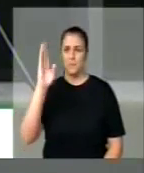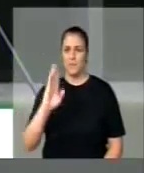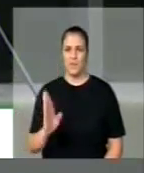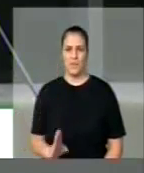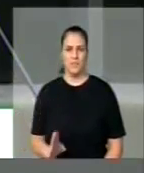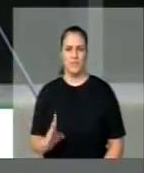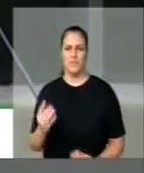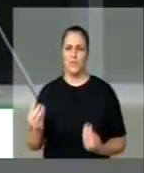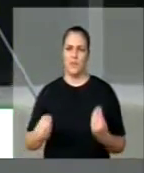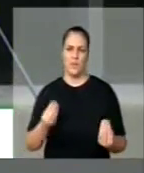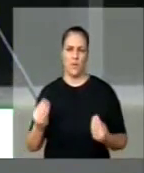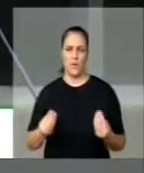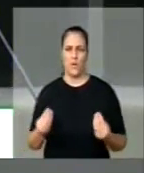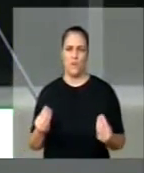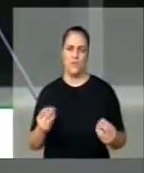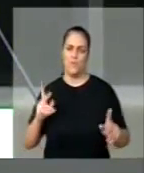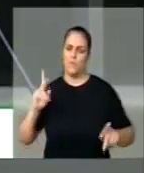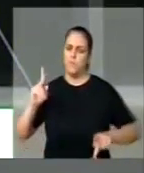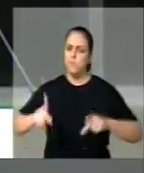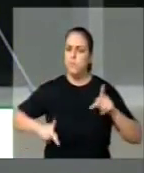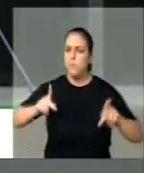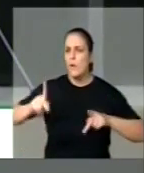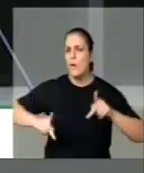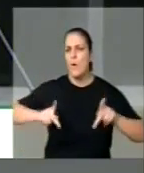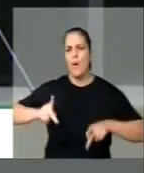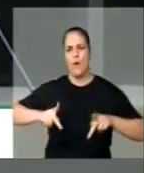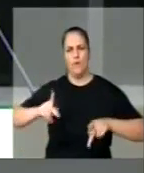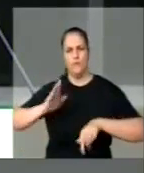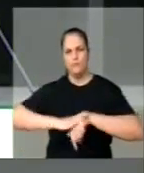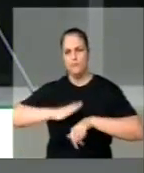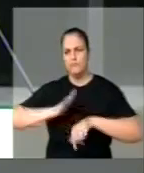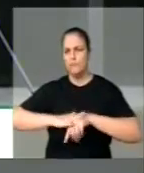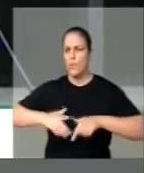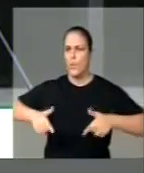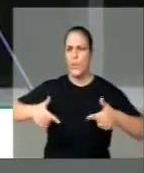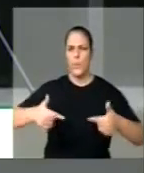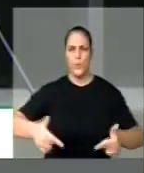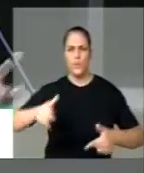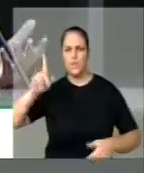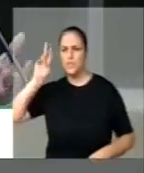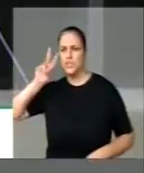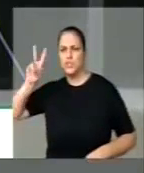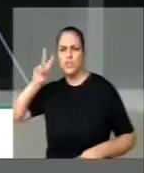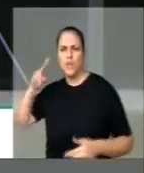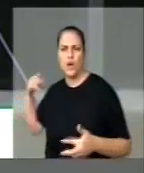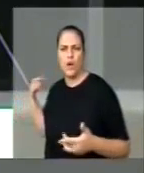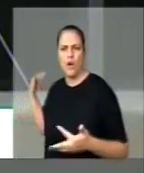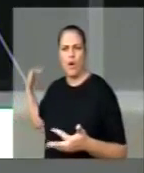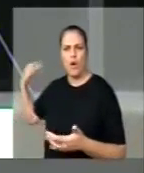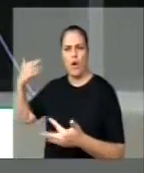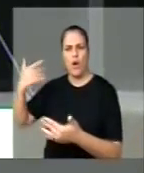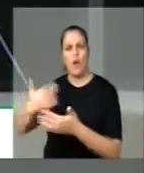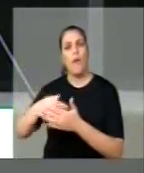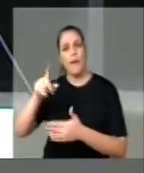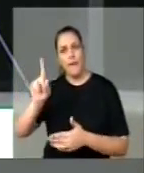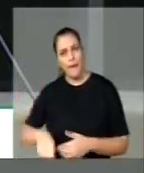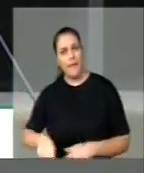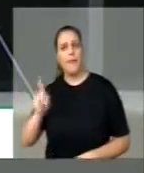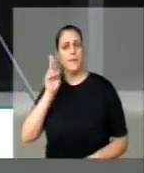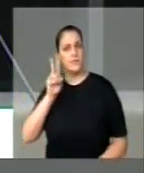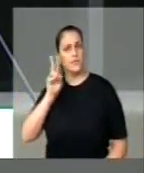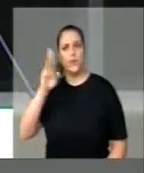história da sua gente, na sua luta pela soberania, disputando